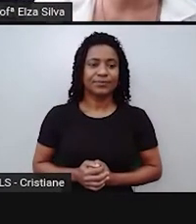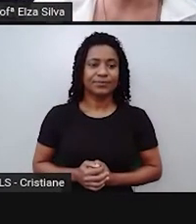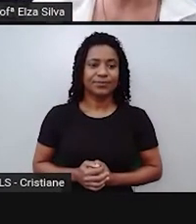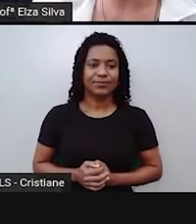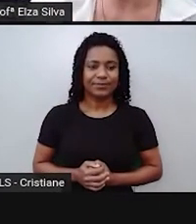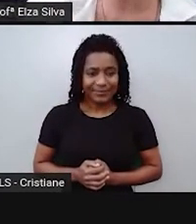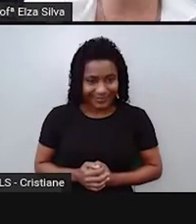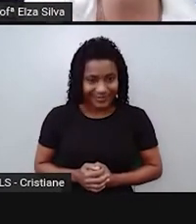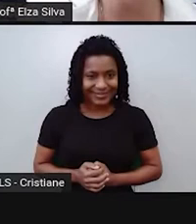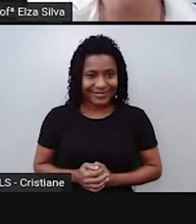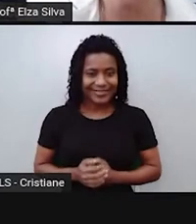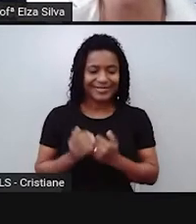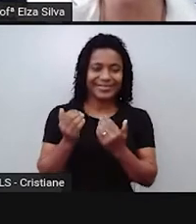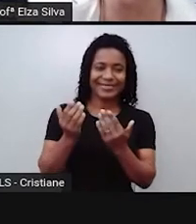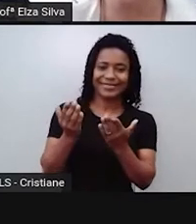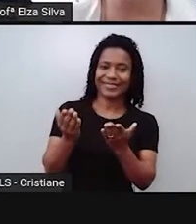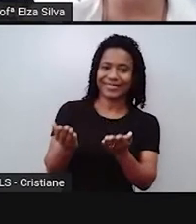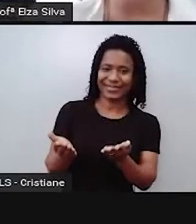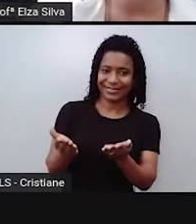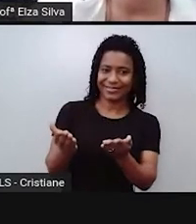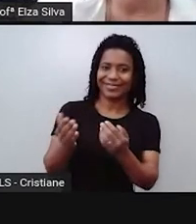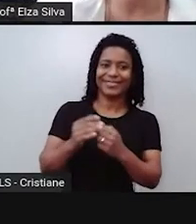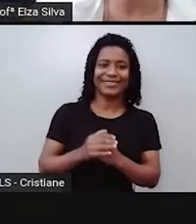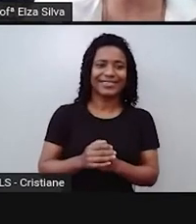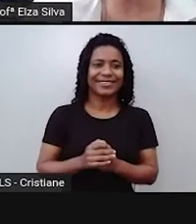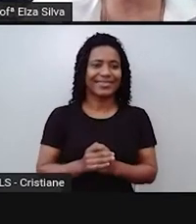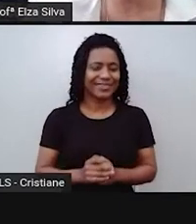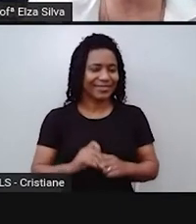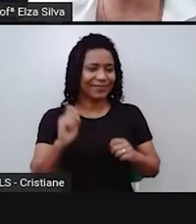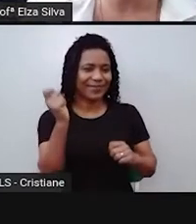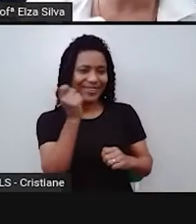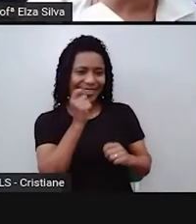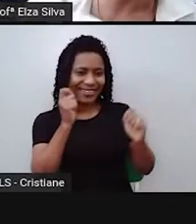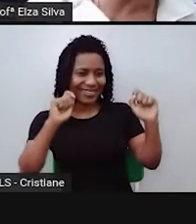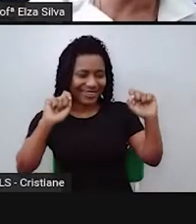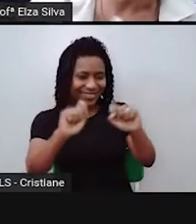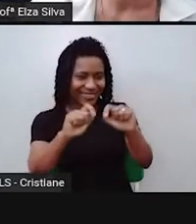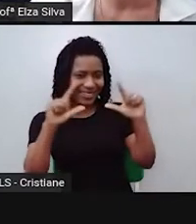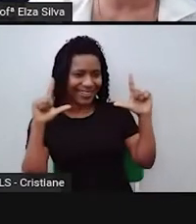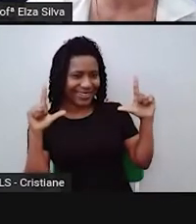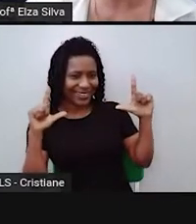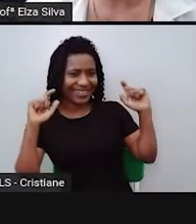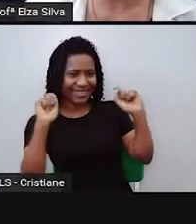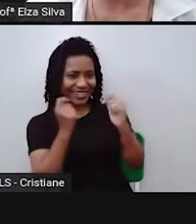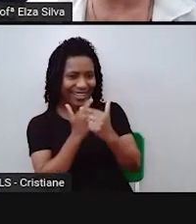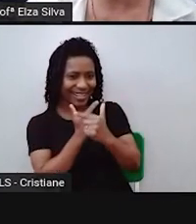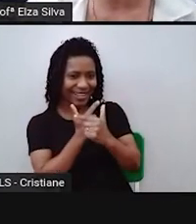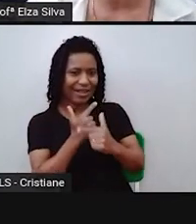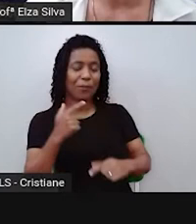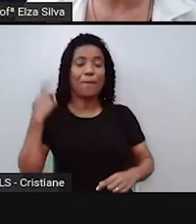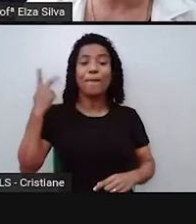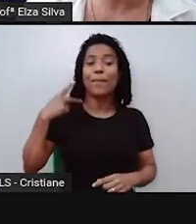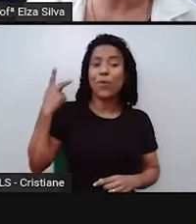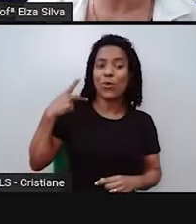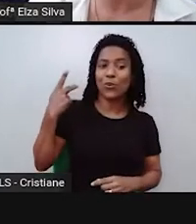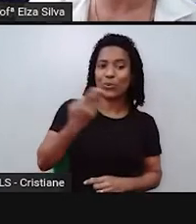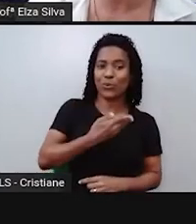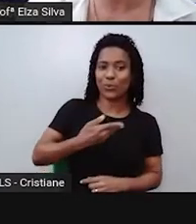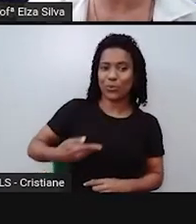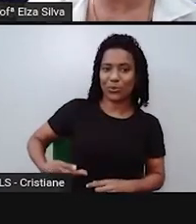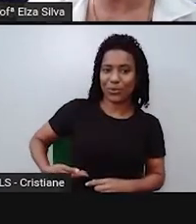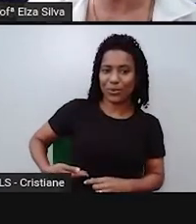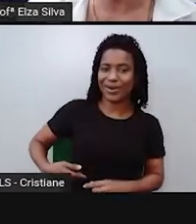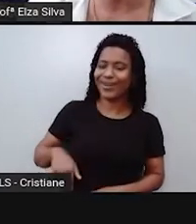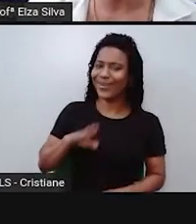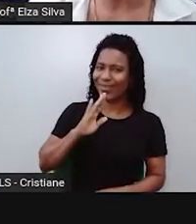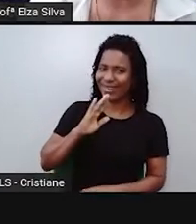um exemplo de um meme político. Vocês conhecem este personagem, Donald Trump? Quem não o conhece,